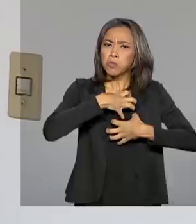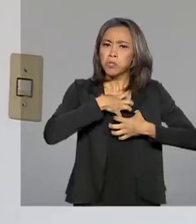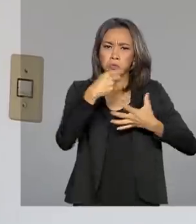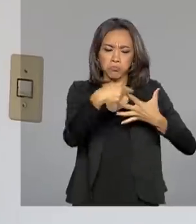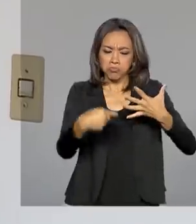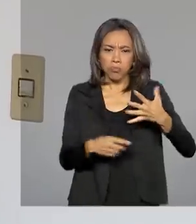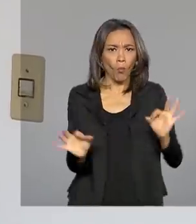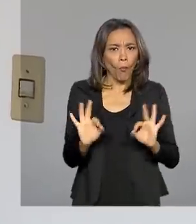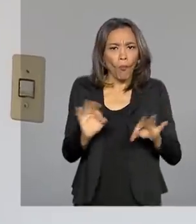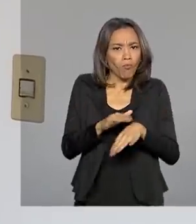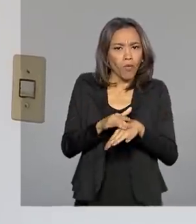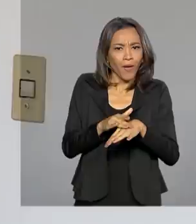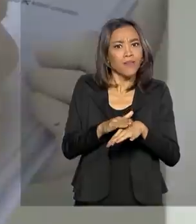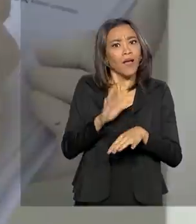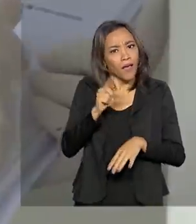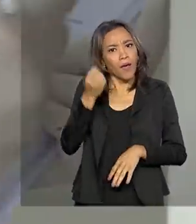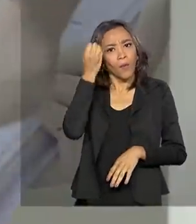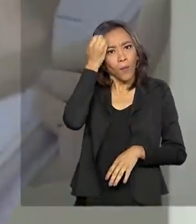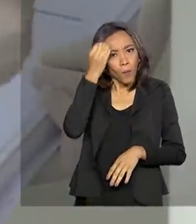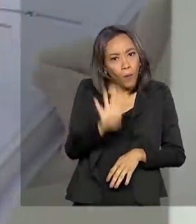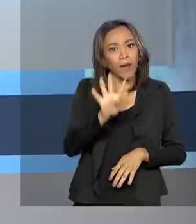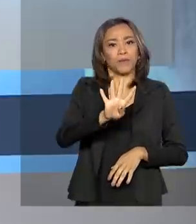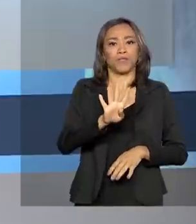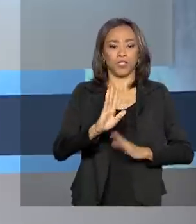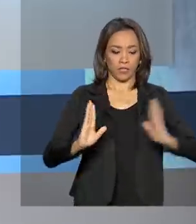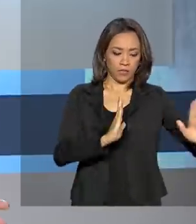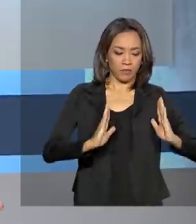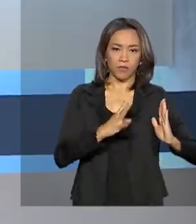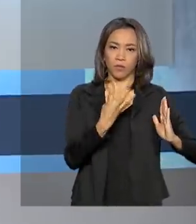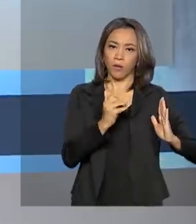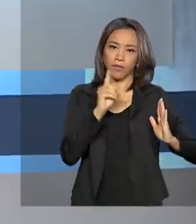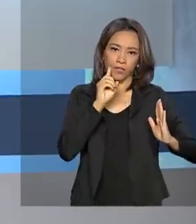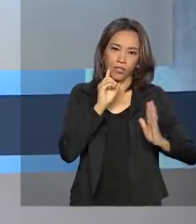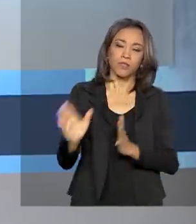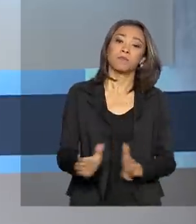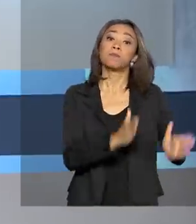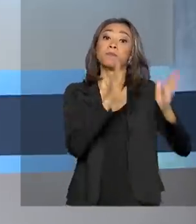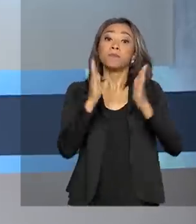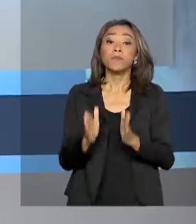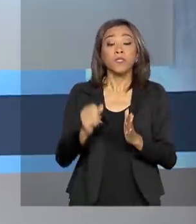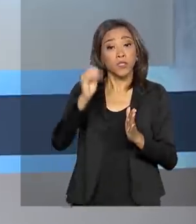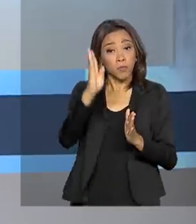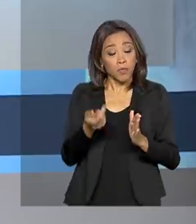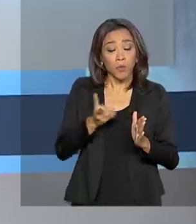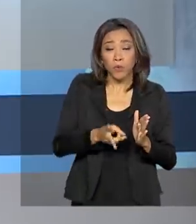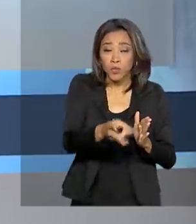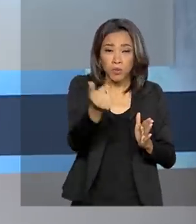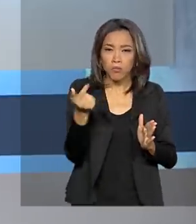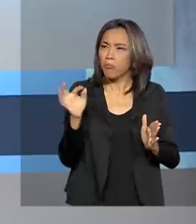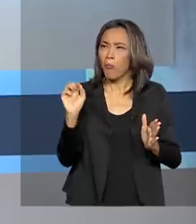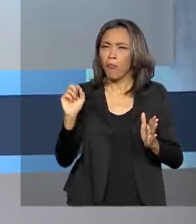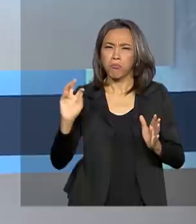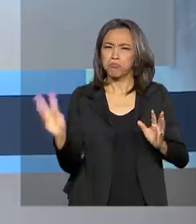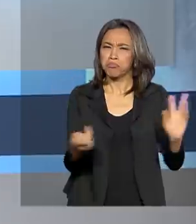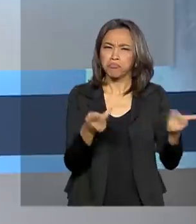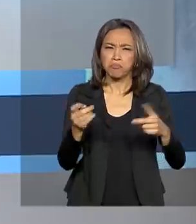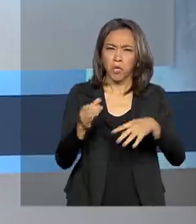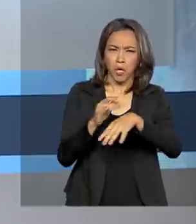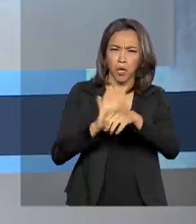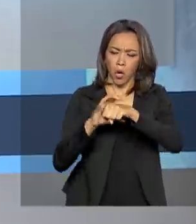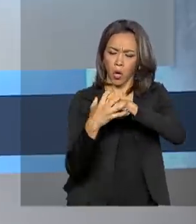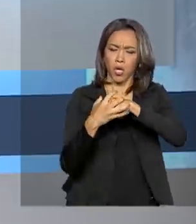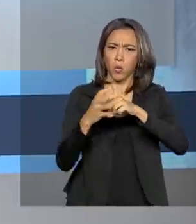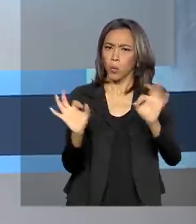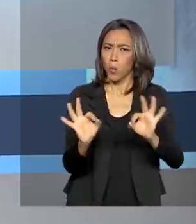da doença. Já é o quarto dia de quarentena. E o Brasil continua sem registro do coronavírus. Até agora,